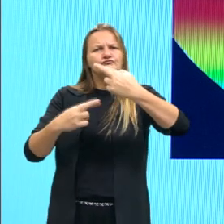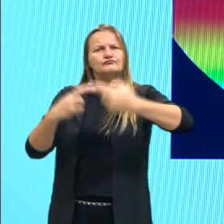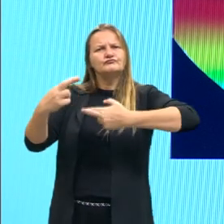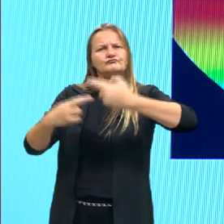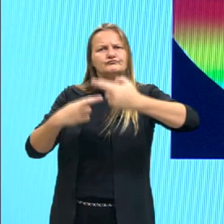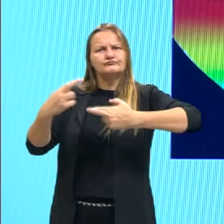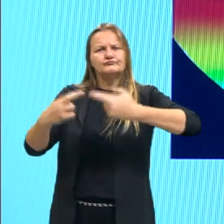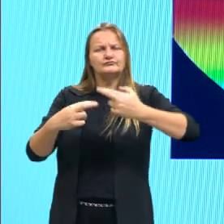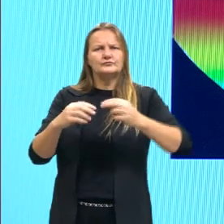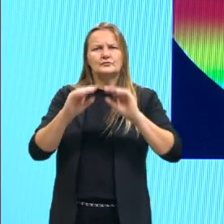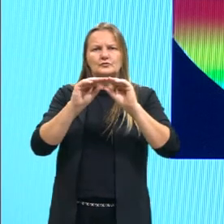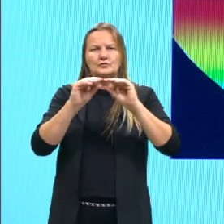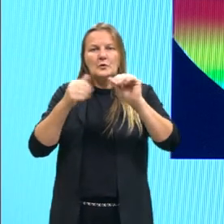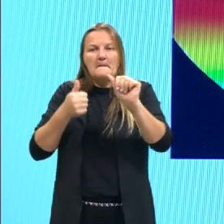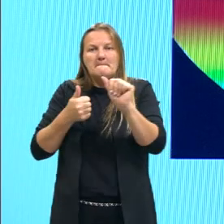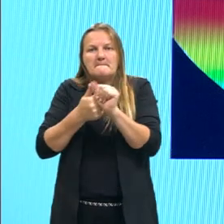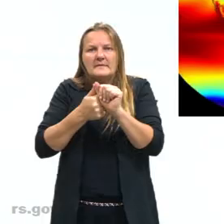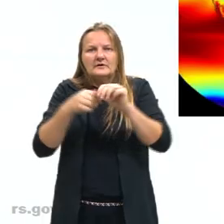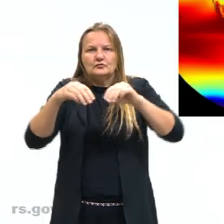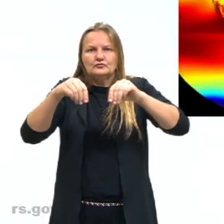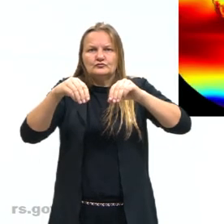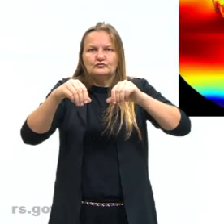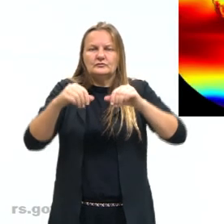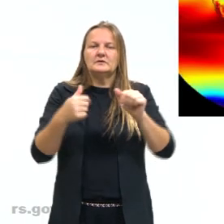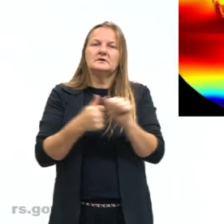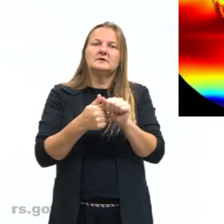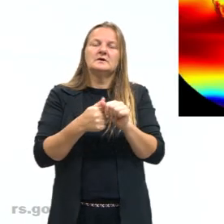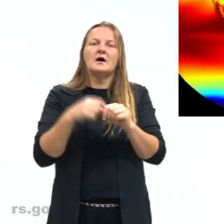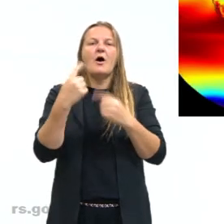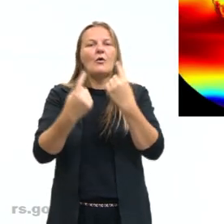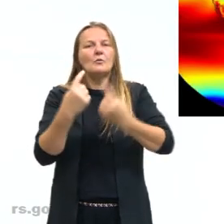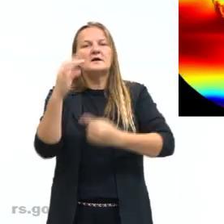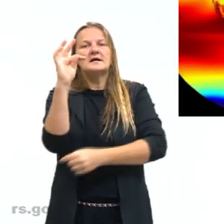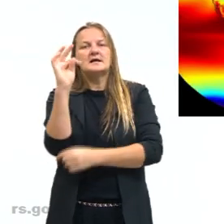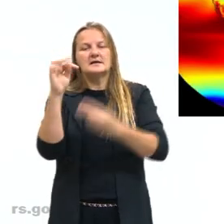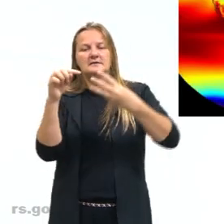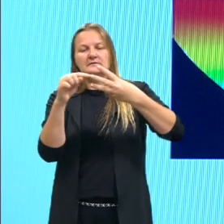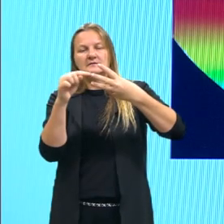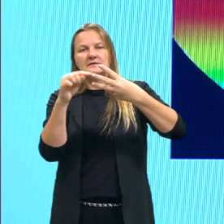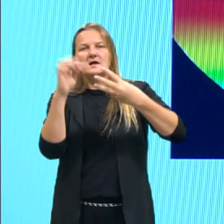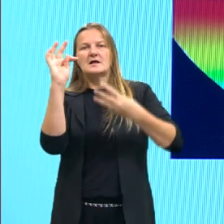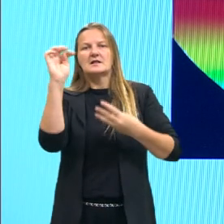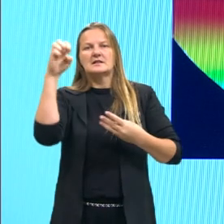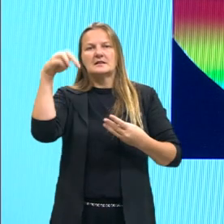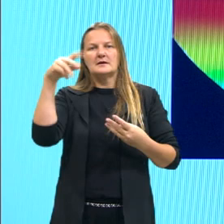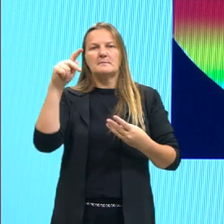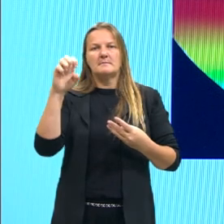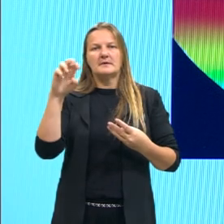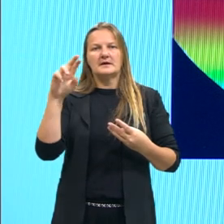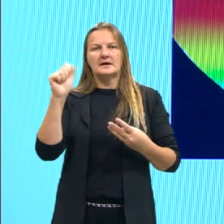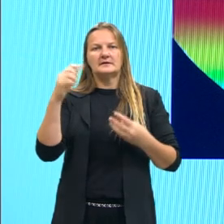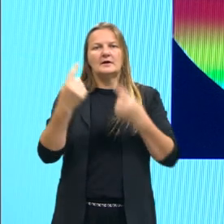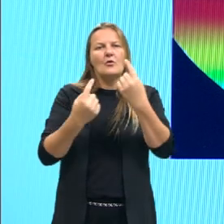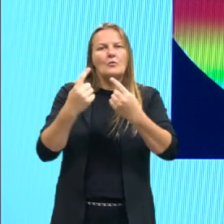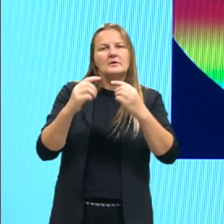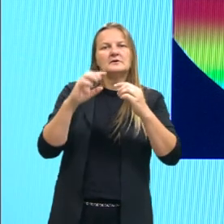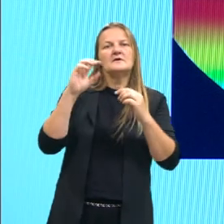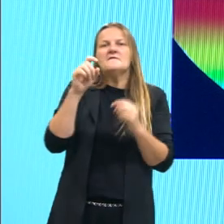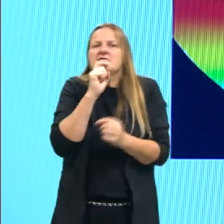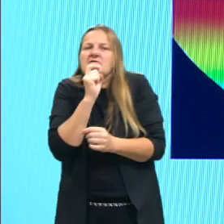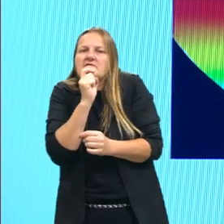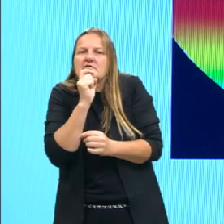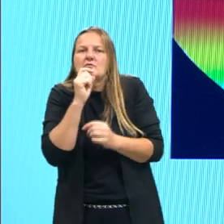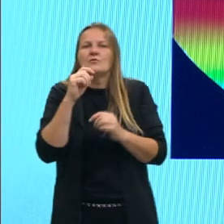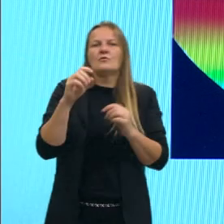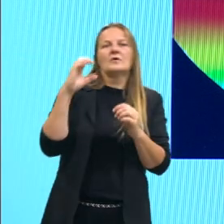a superfície muito maior. Já as zonas temperadas, que vai depender da estação do ano, vai ser quente, outra estação vai ser fria,